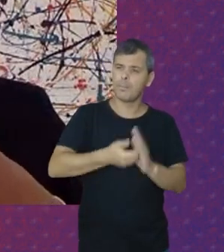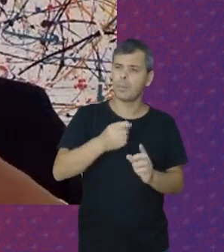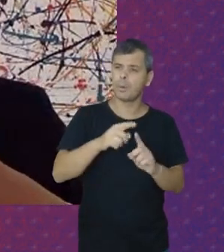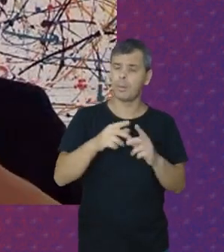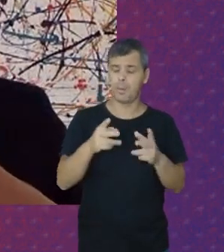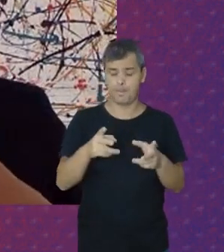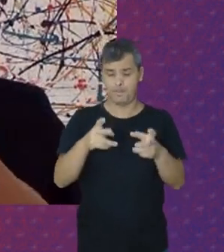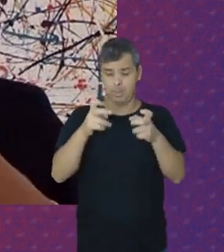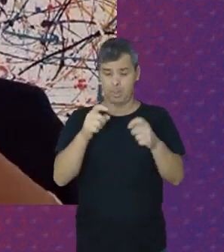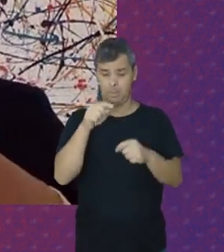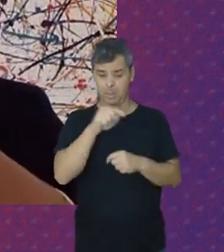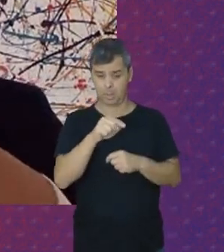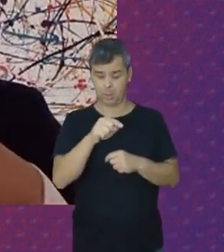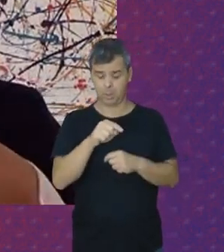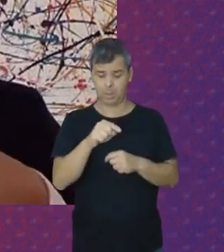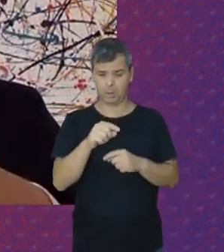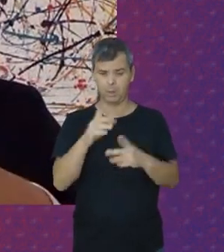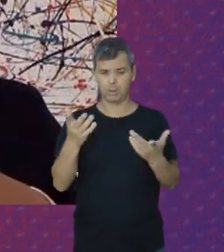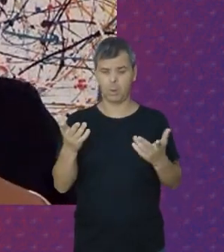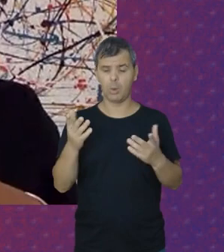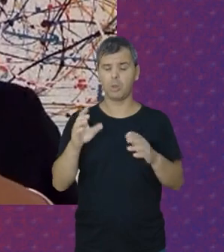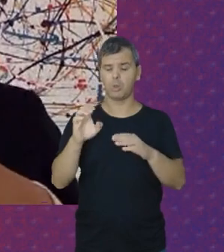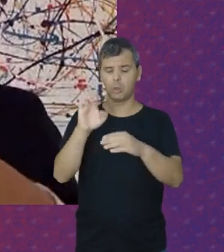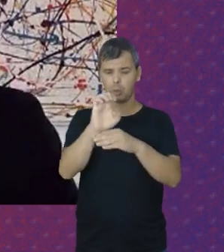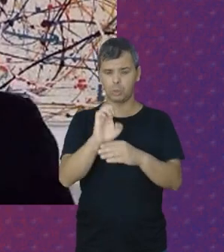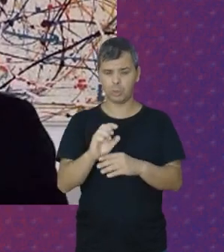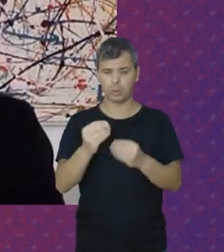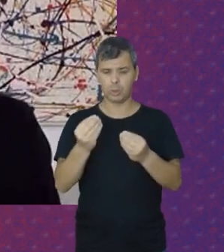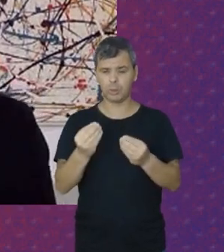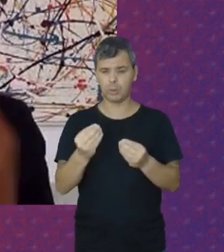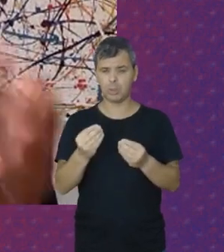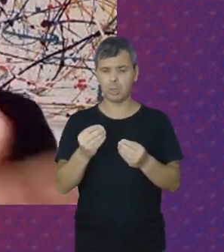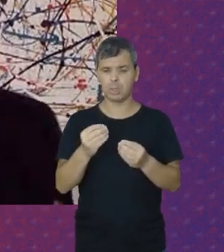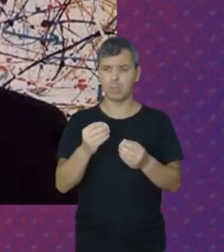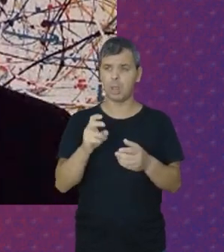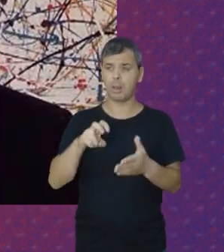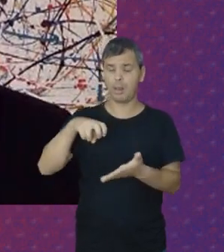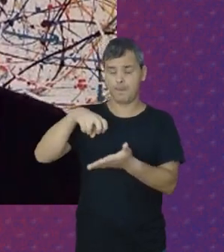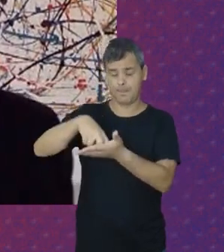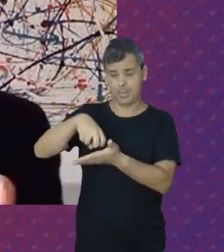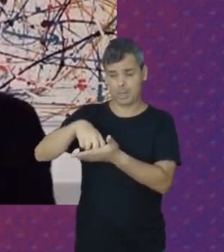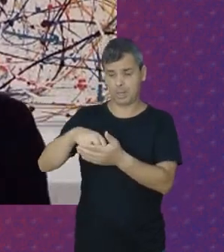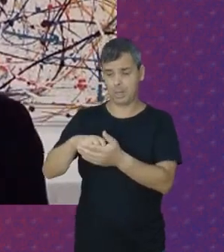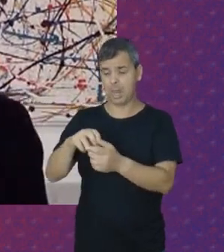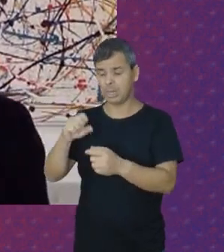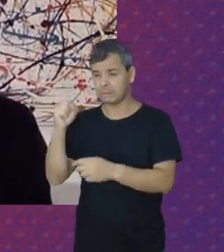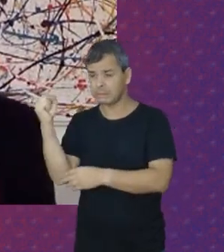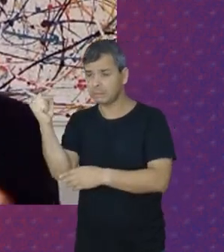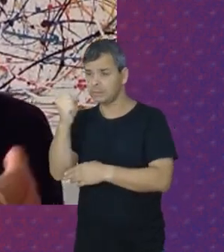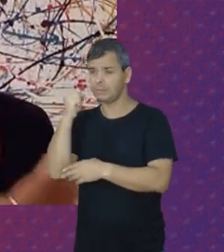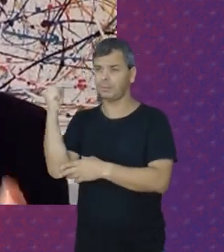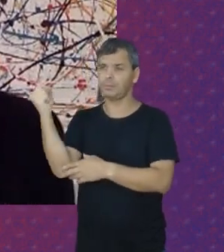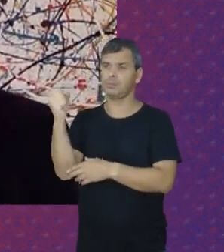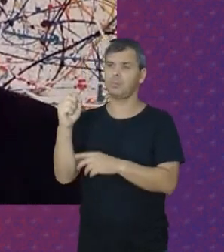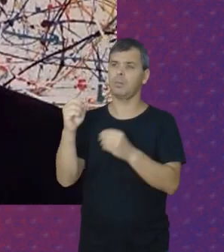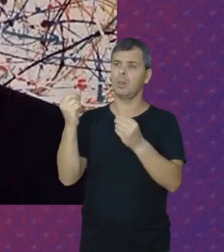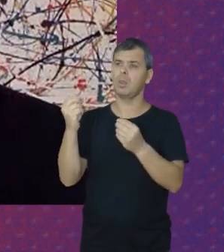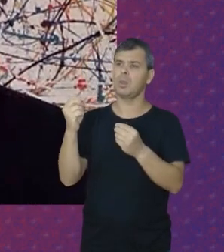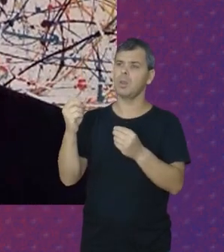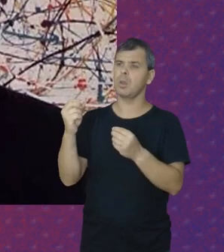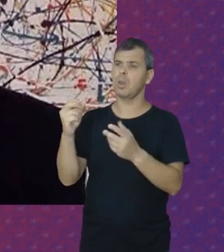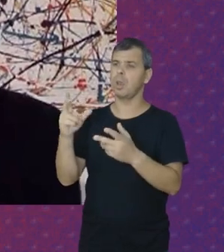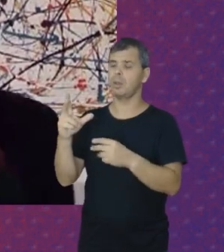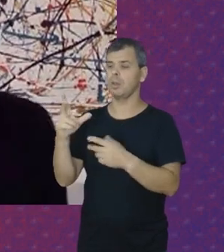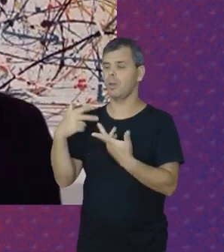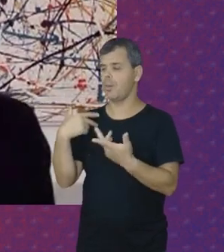Uma posição Uma postura Estatal Que penaliza Gravemente Inclusive Com privação De